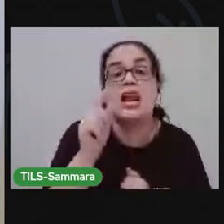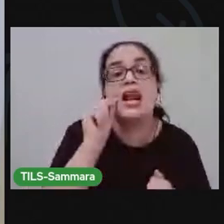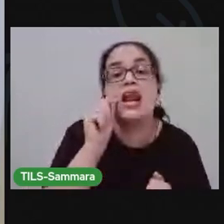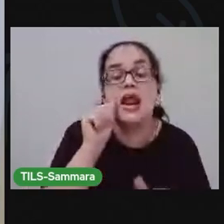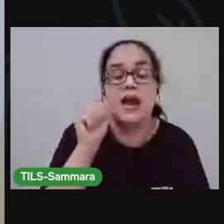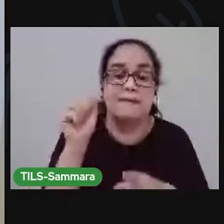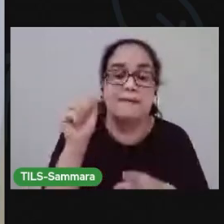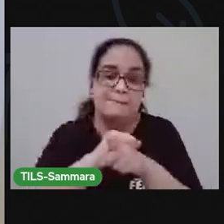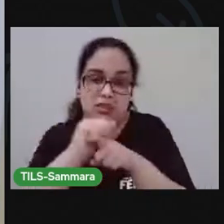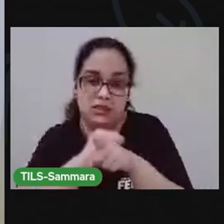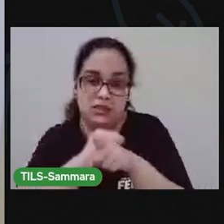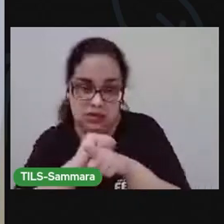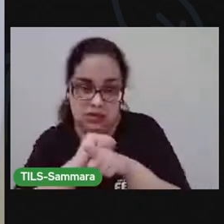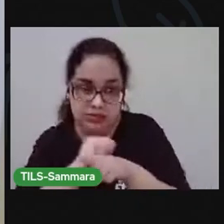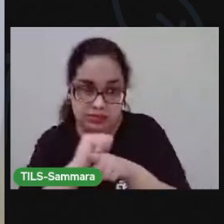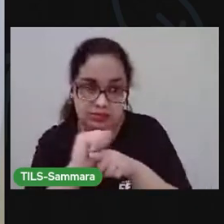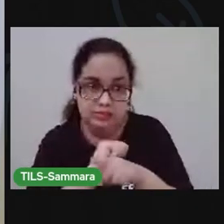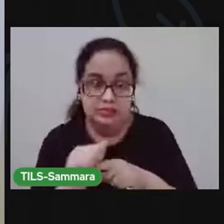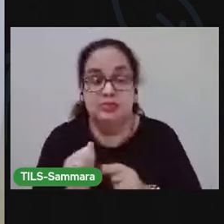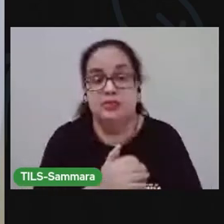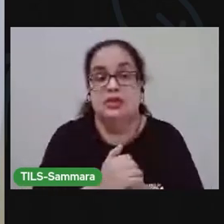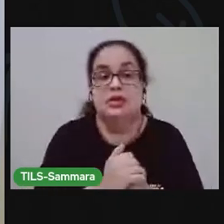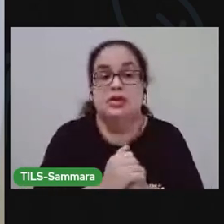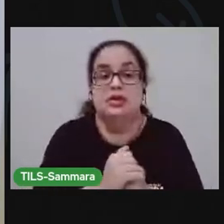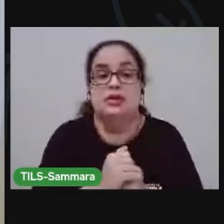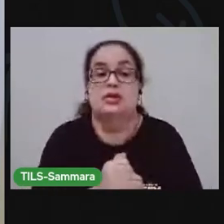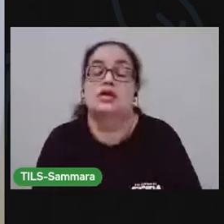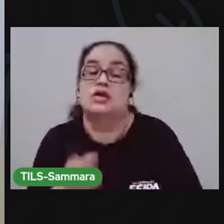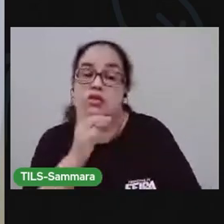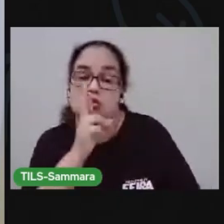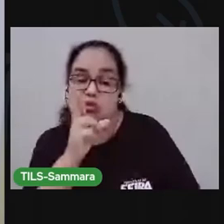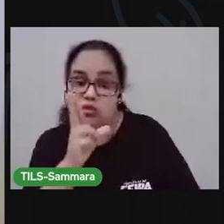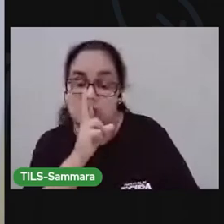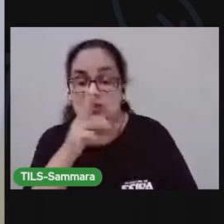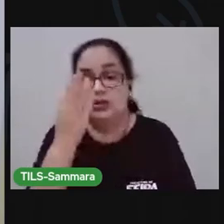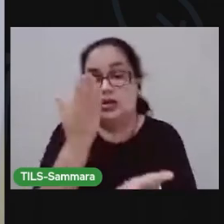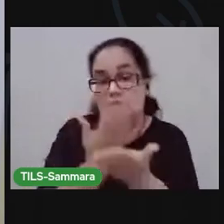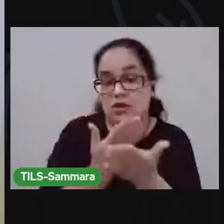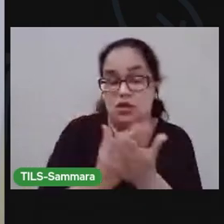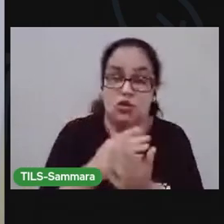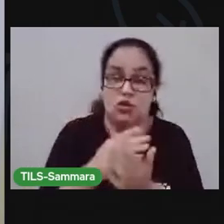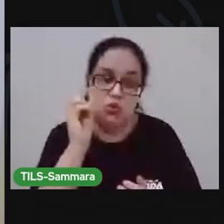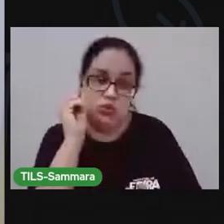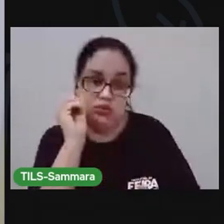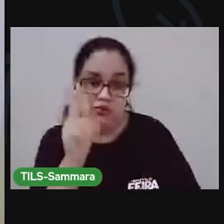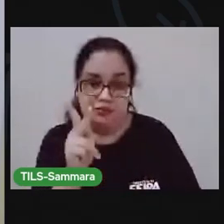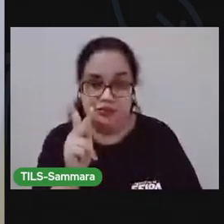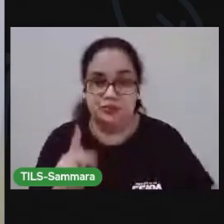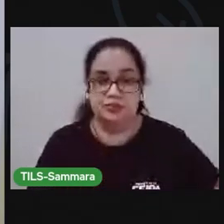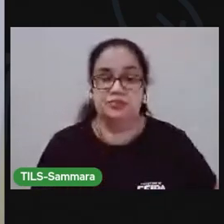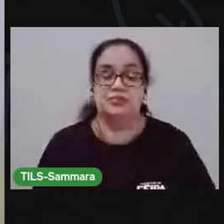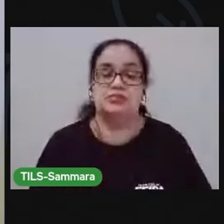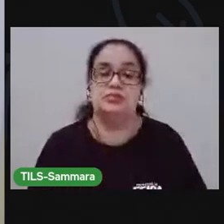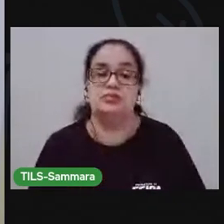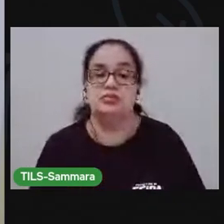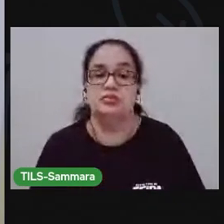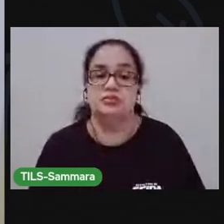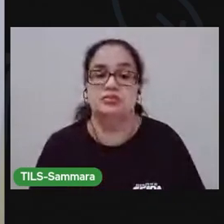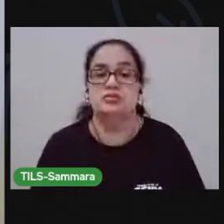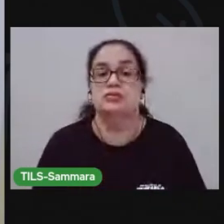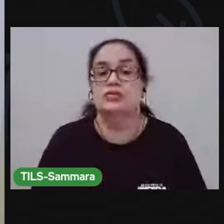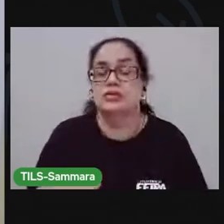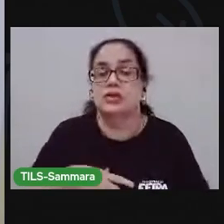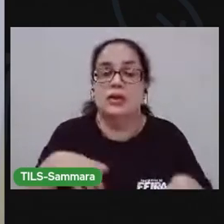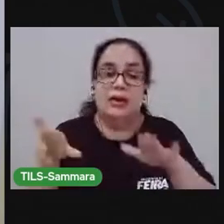a borracha, que a gente vai responder ela durante a aula, tá bom? Vou mostrar aqui a